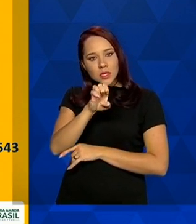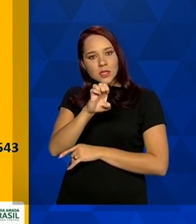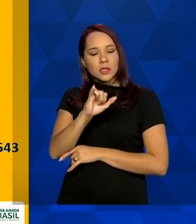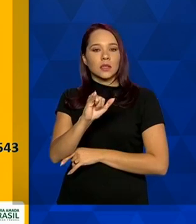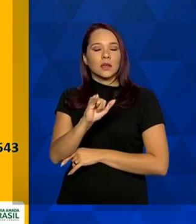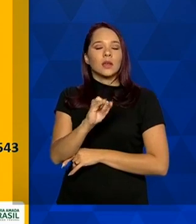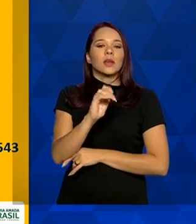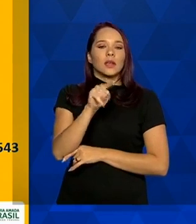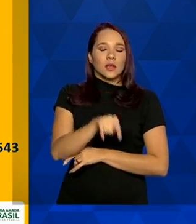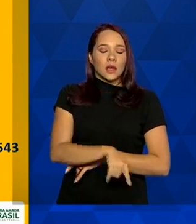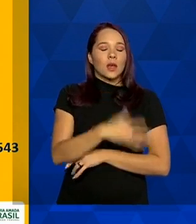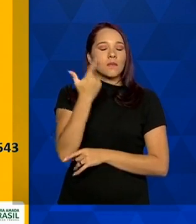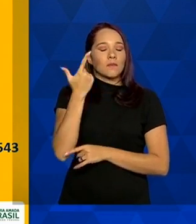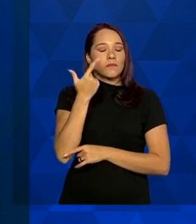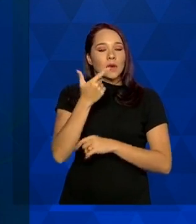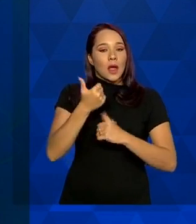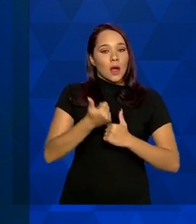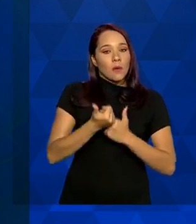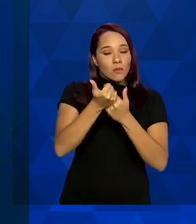profissionais.